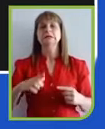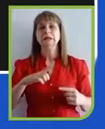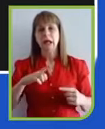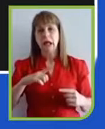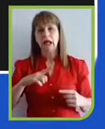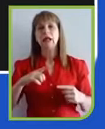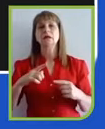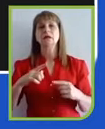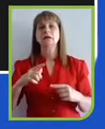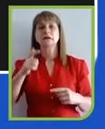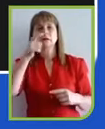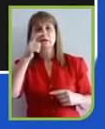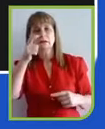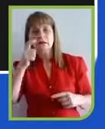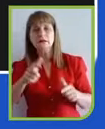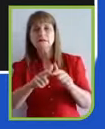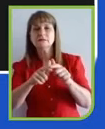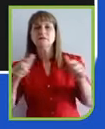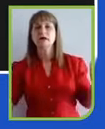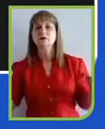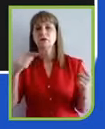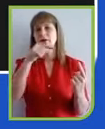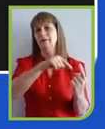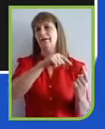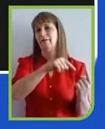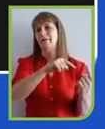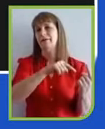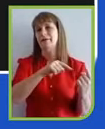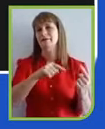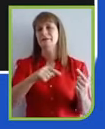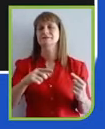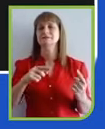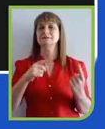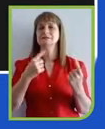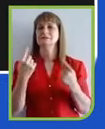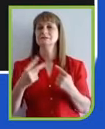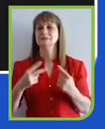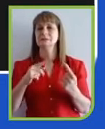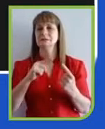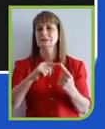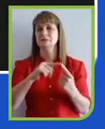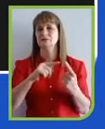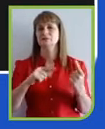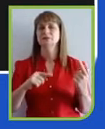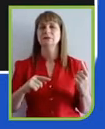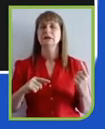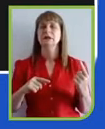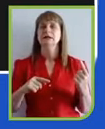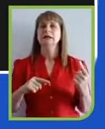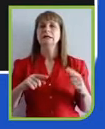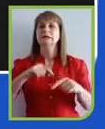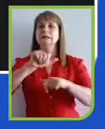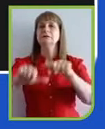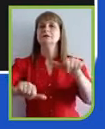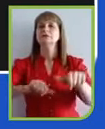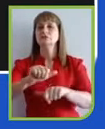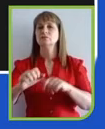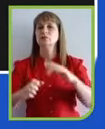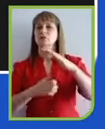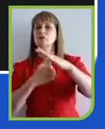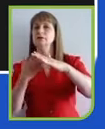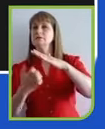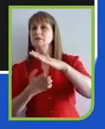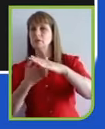acolhida, mais respeitada, mais desejada e que transformou as empresas que souberam se